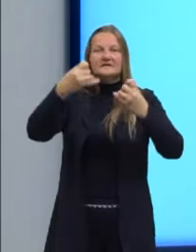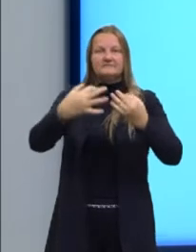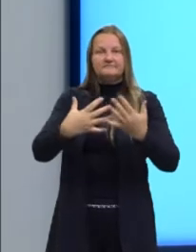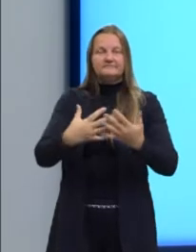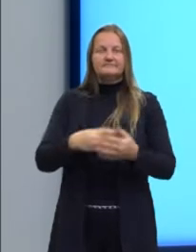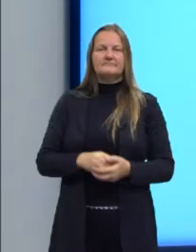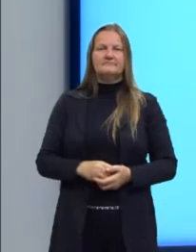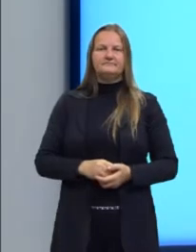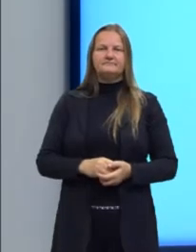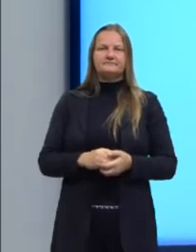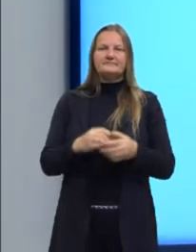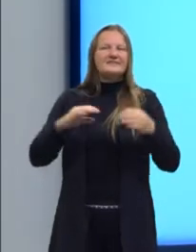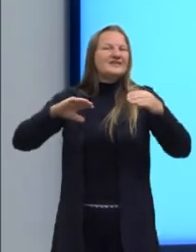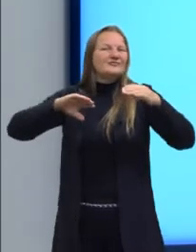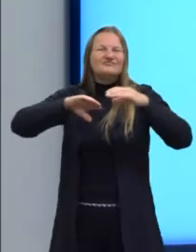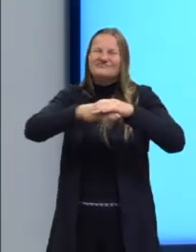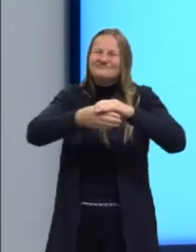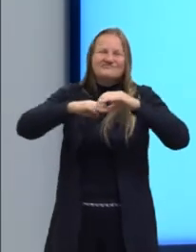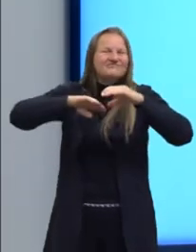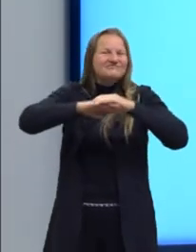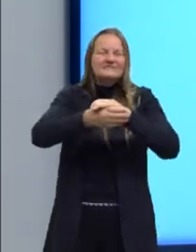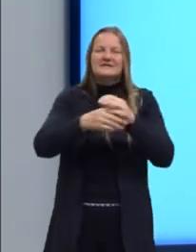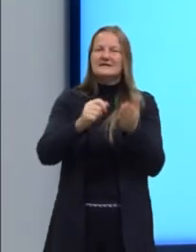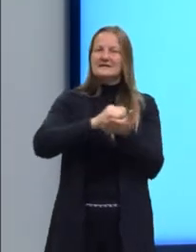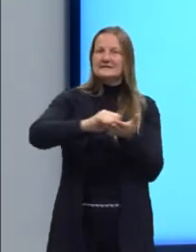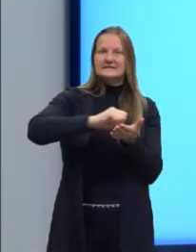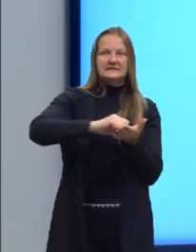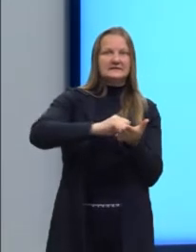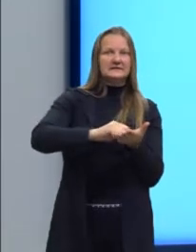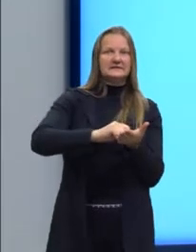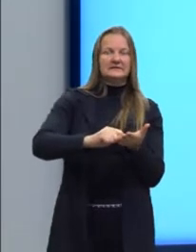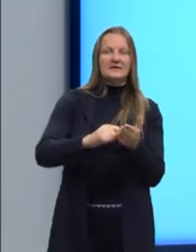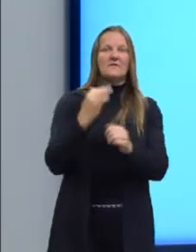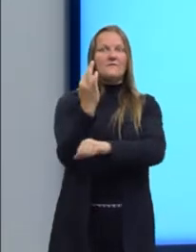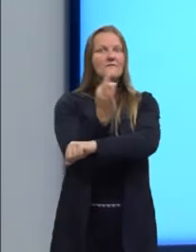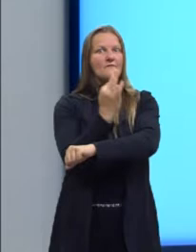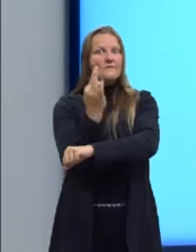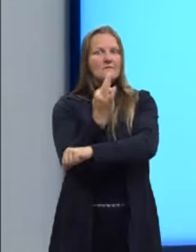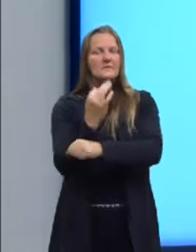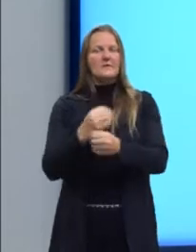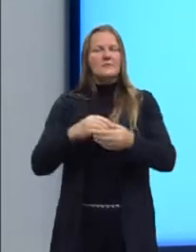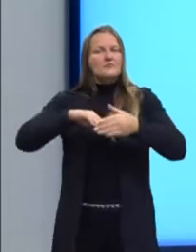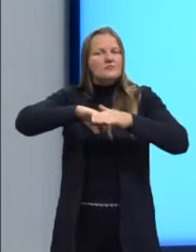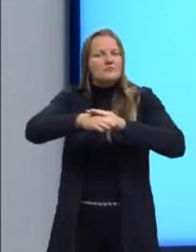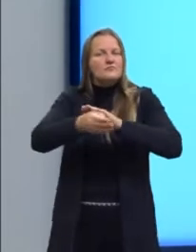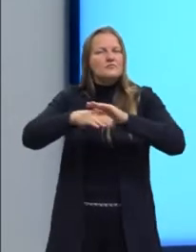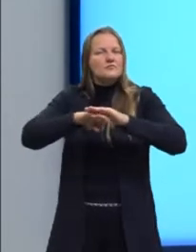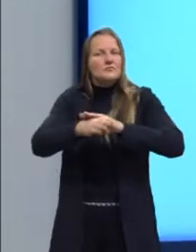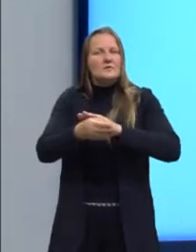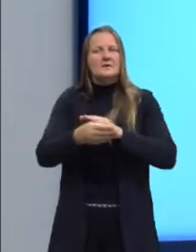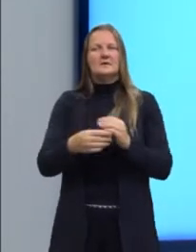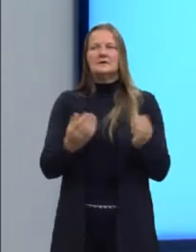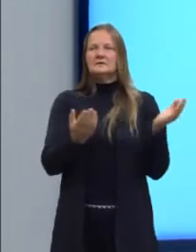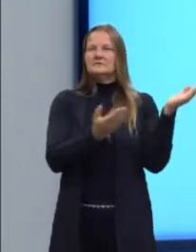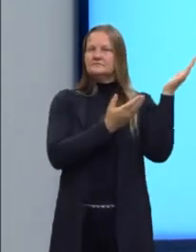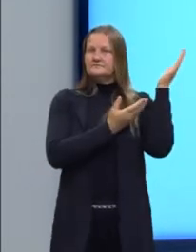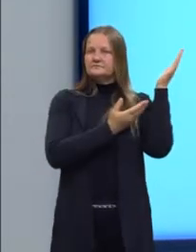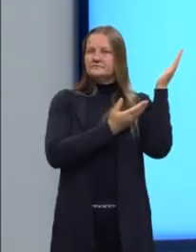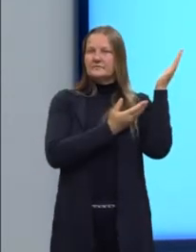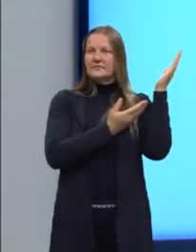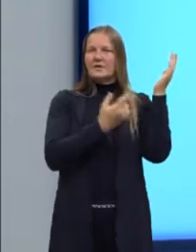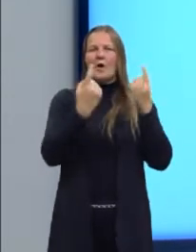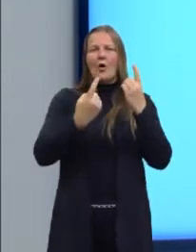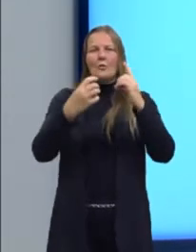E que não vão se encaixar na nossa língua escrita. Então, gente faz adaptações. Eu trouxe definições